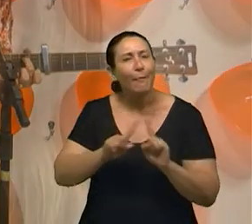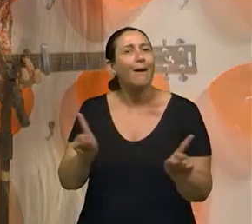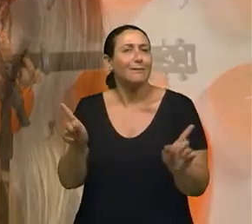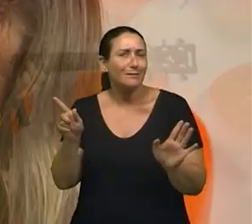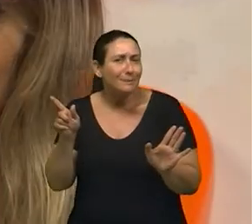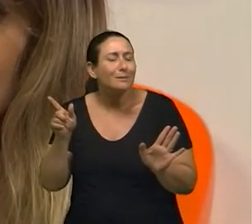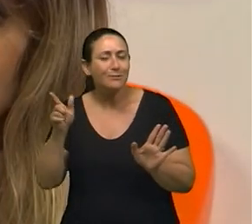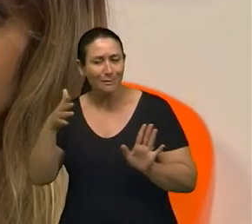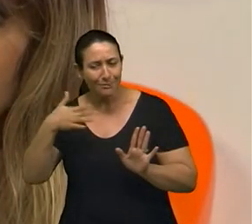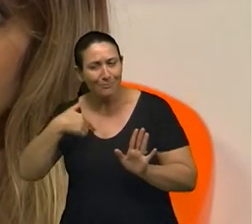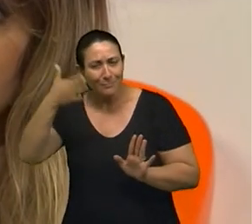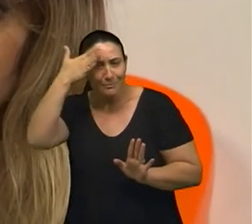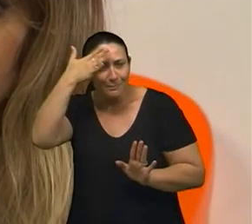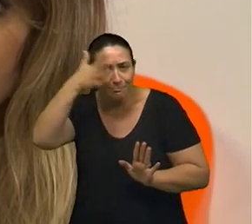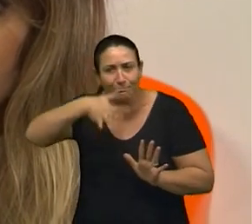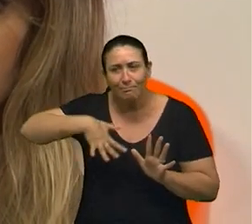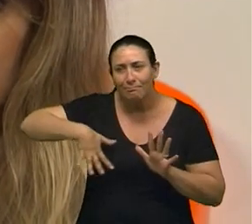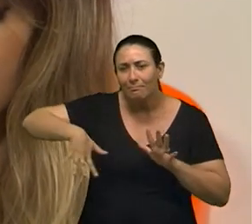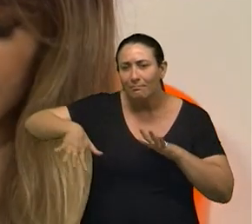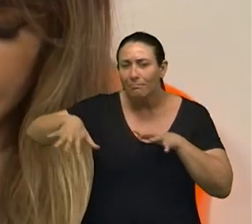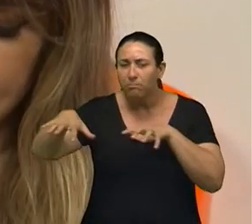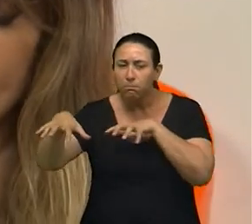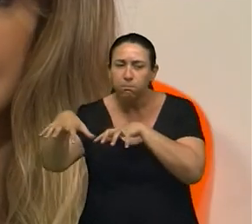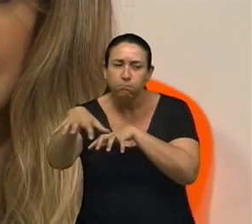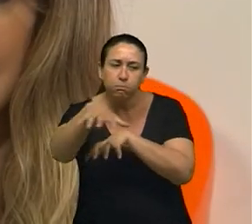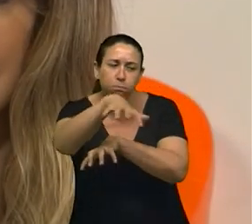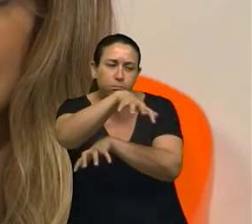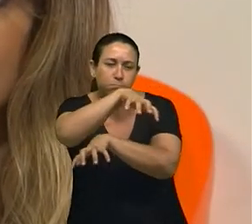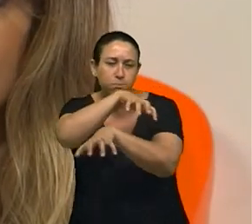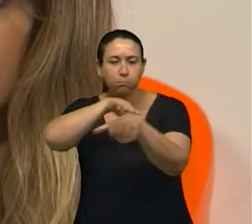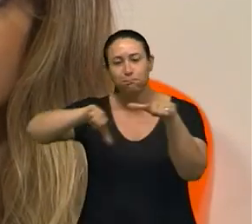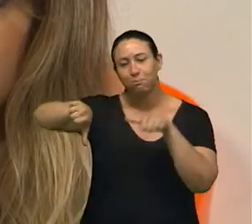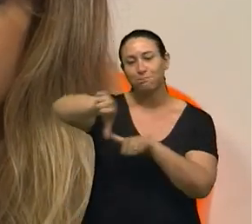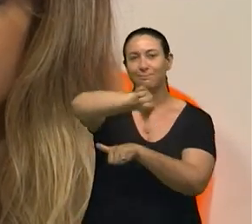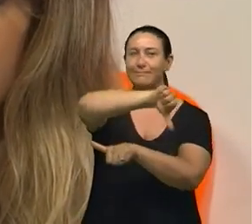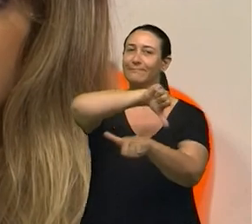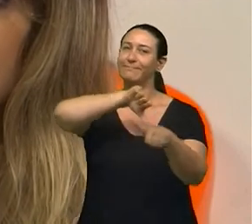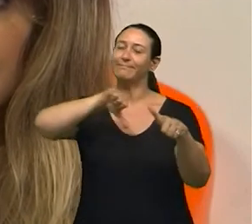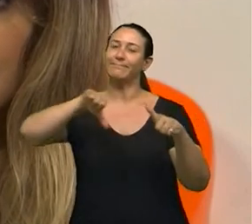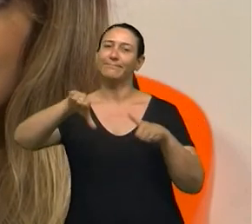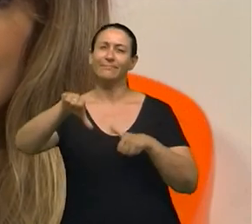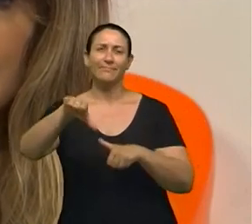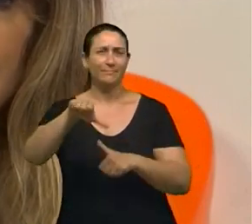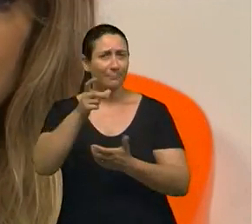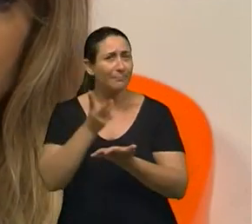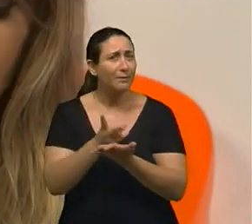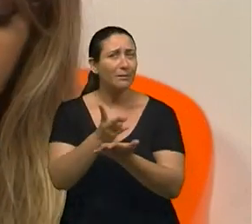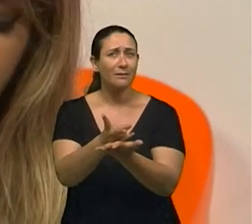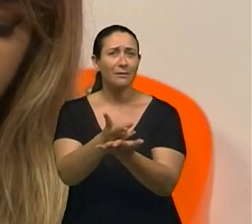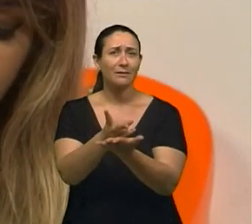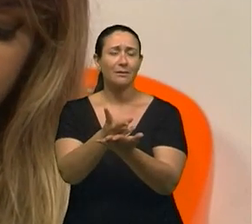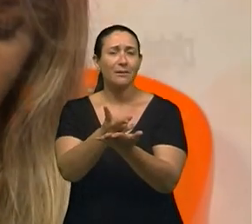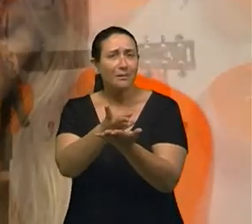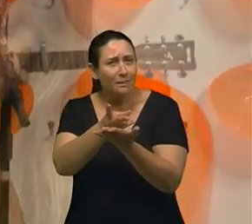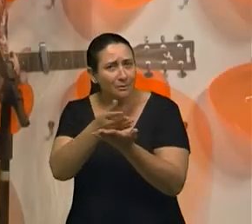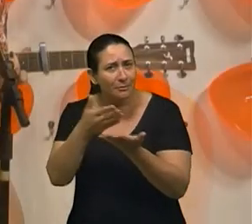nesses passos vão refazendo Sempre